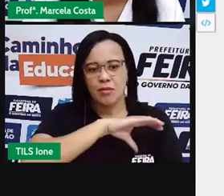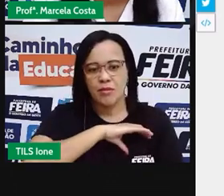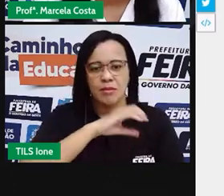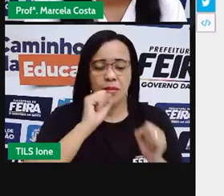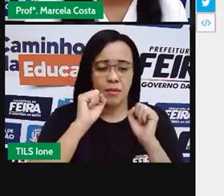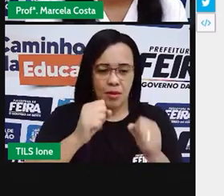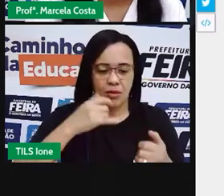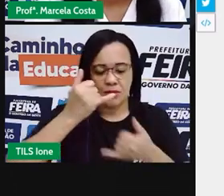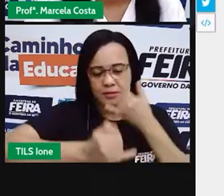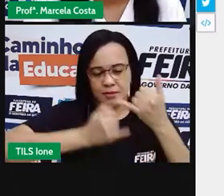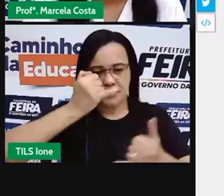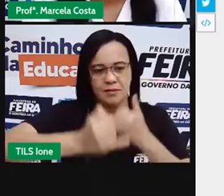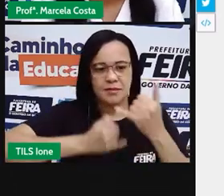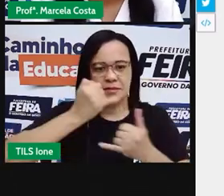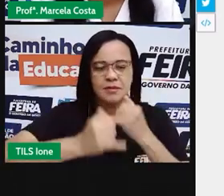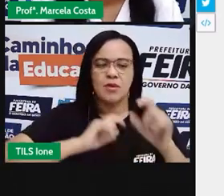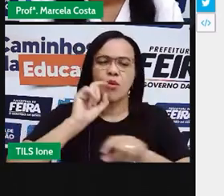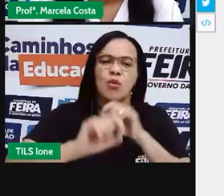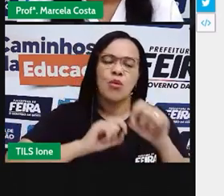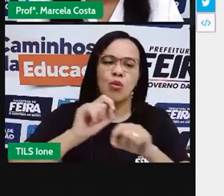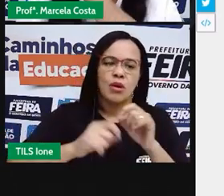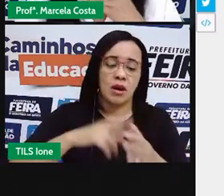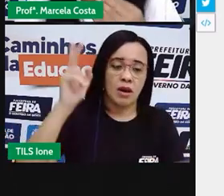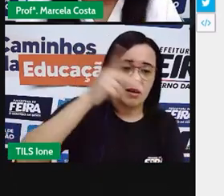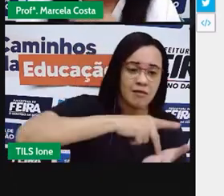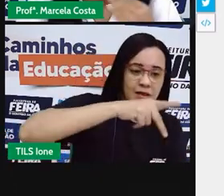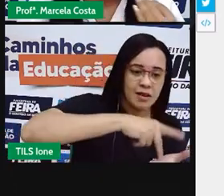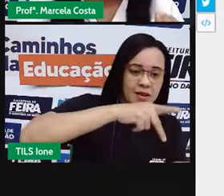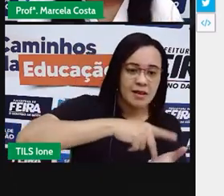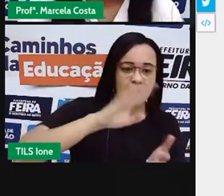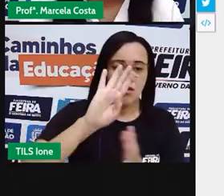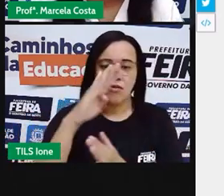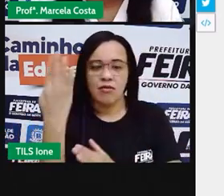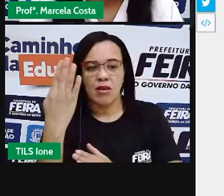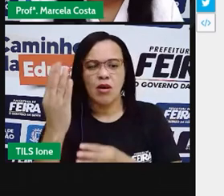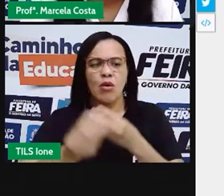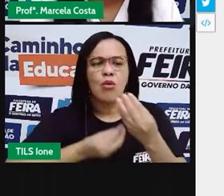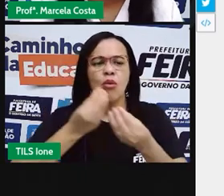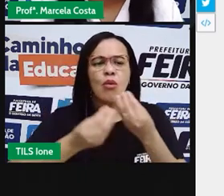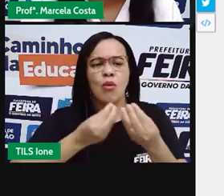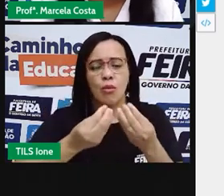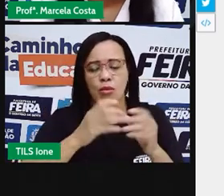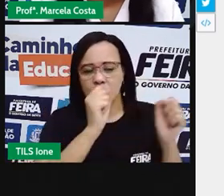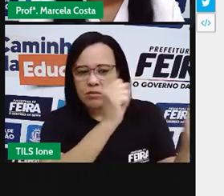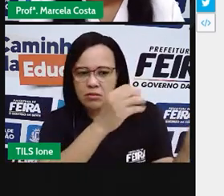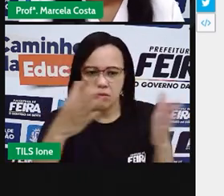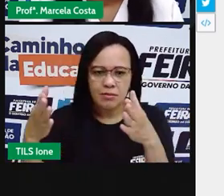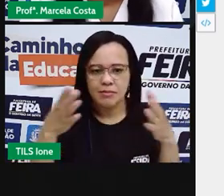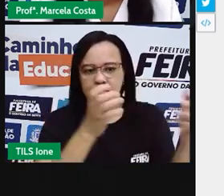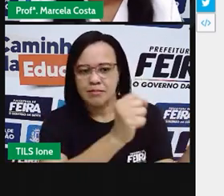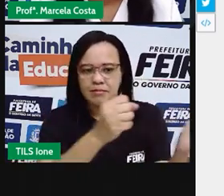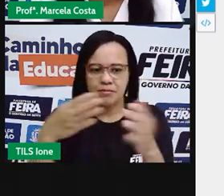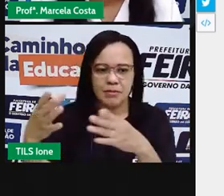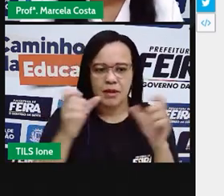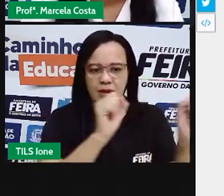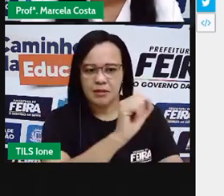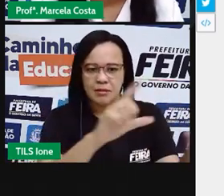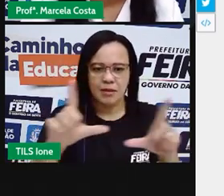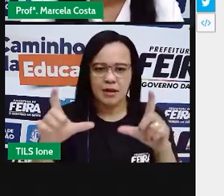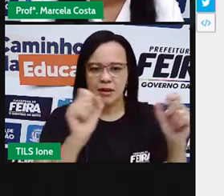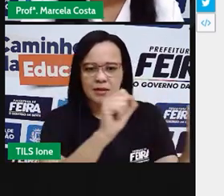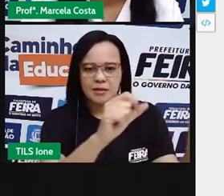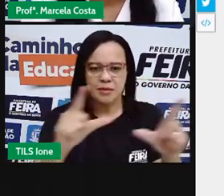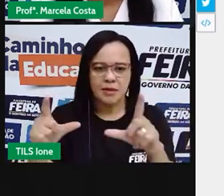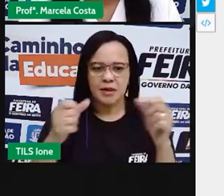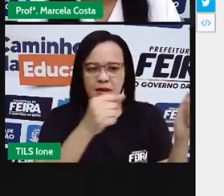É um jogo de verdadeiro ou falso. Vai passando ali as imagens e você vai clicar e vendo se é